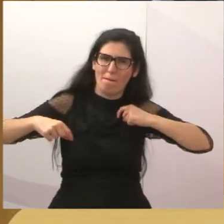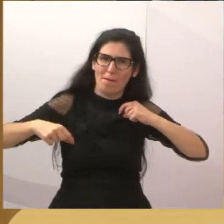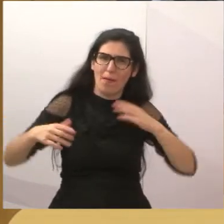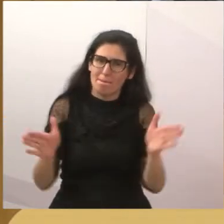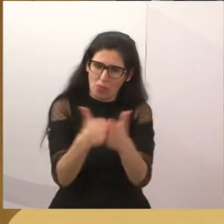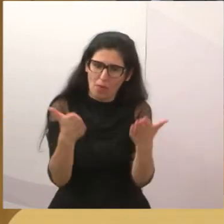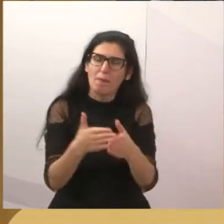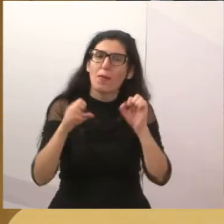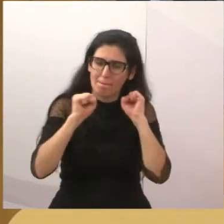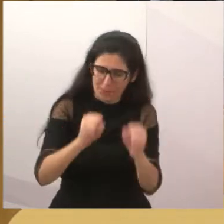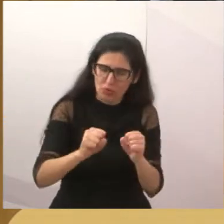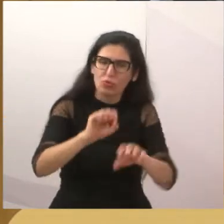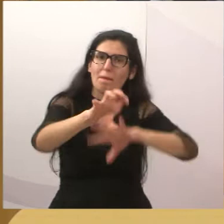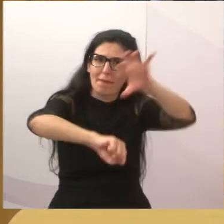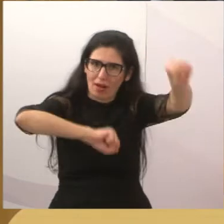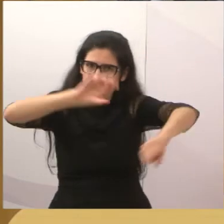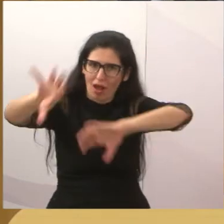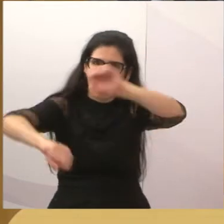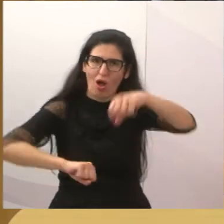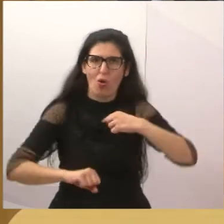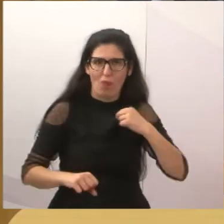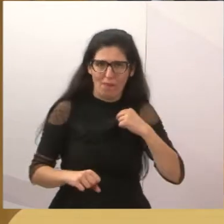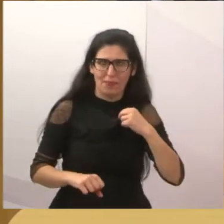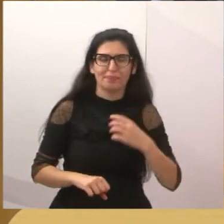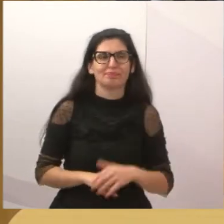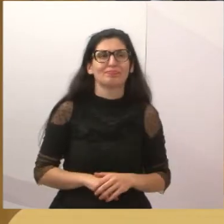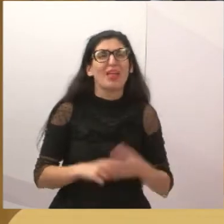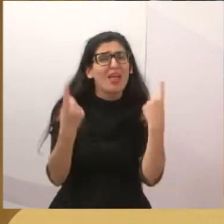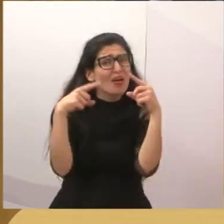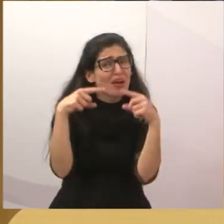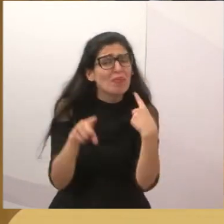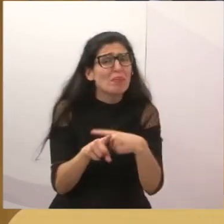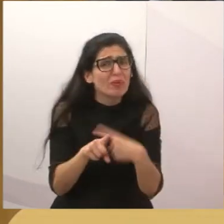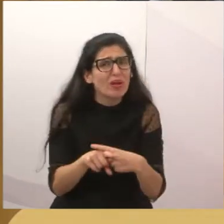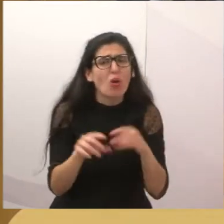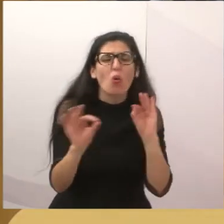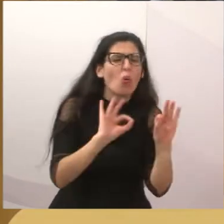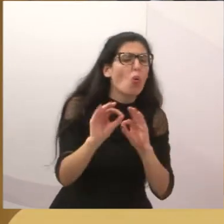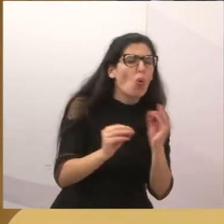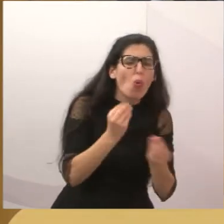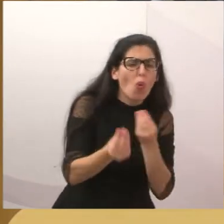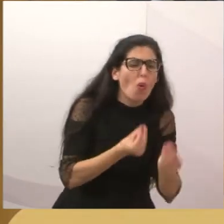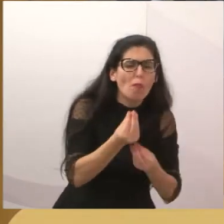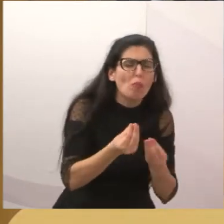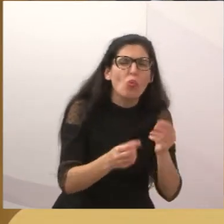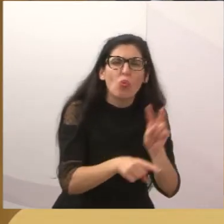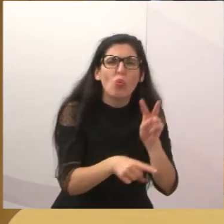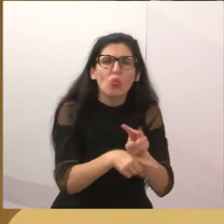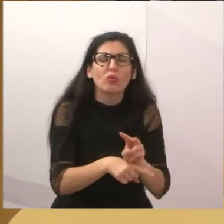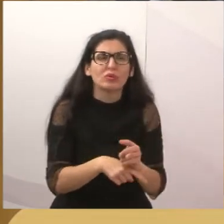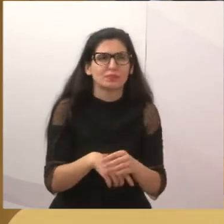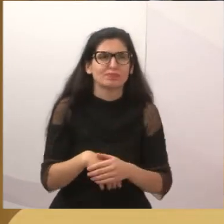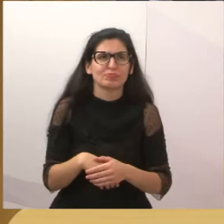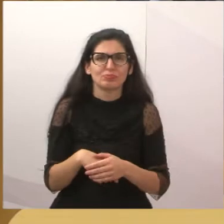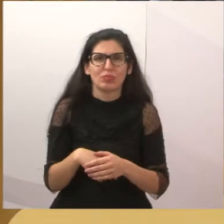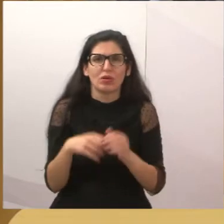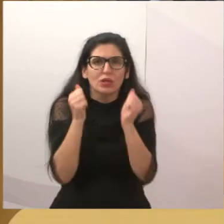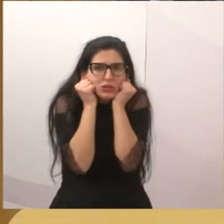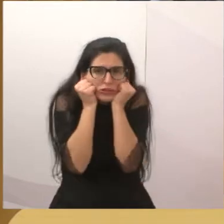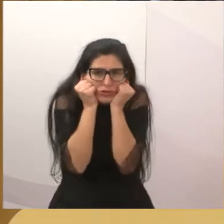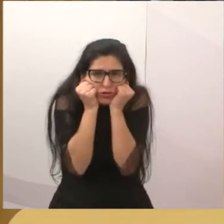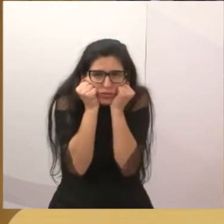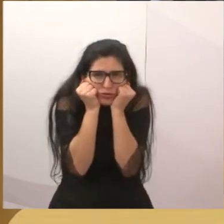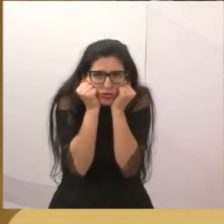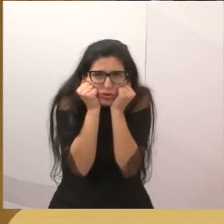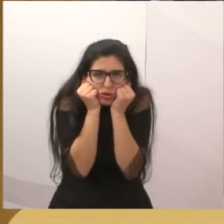manutenção desses varais aqui em Jacareí. Na época do inverno, foram fixados